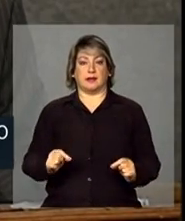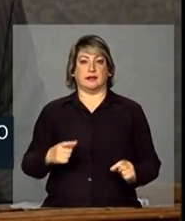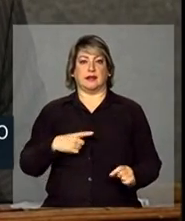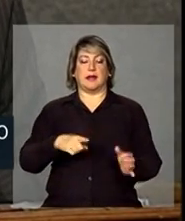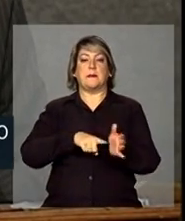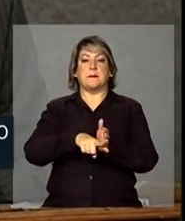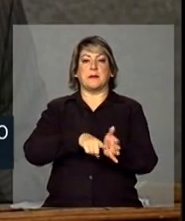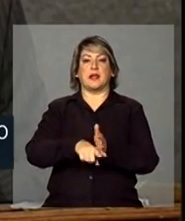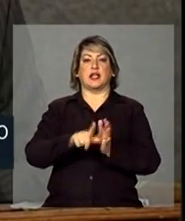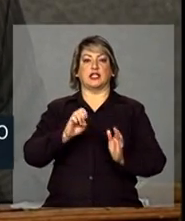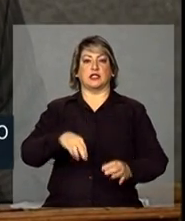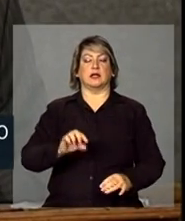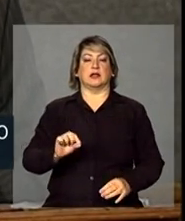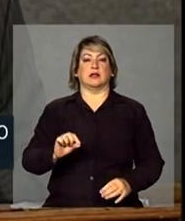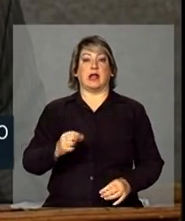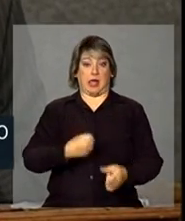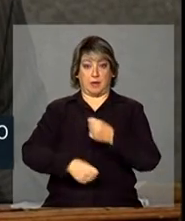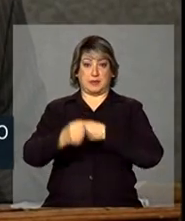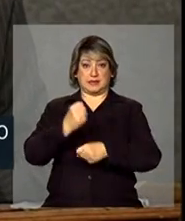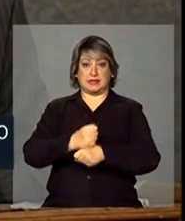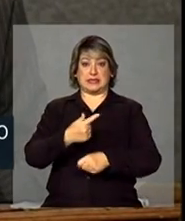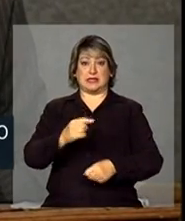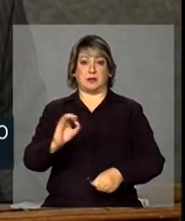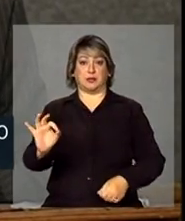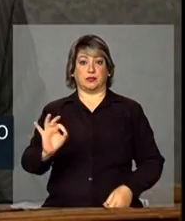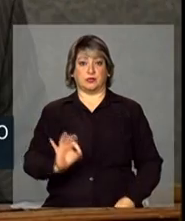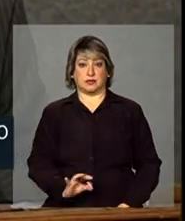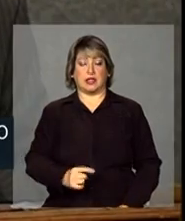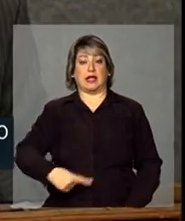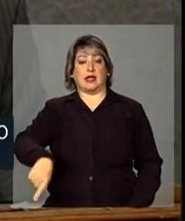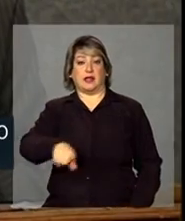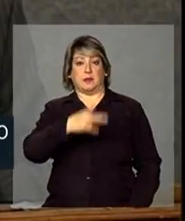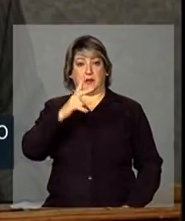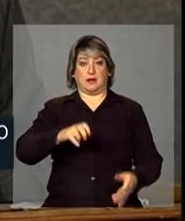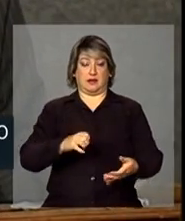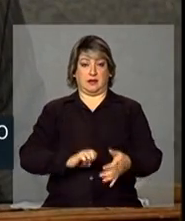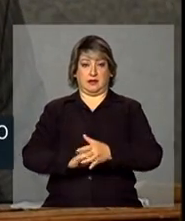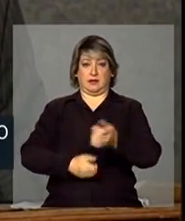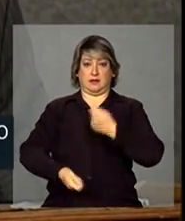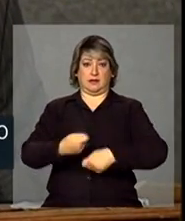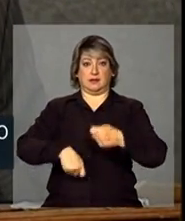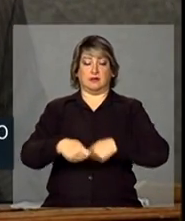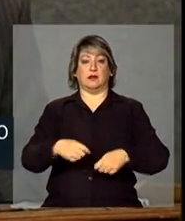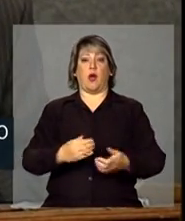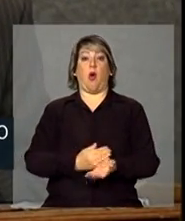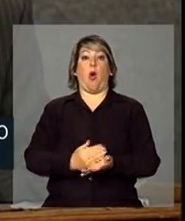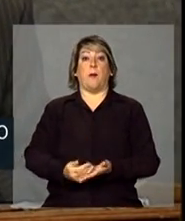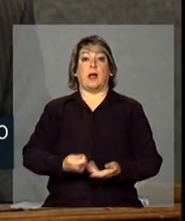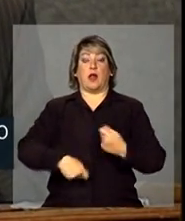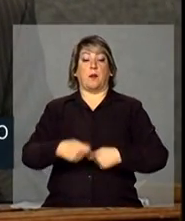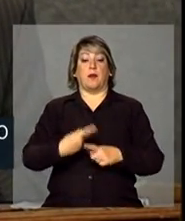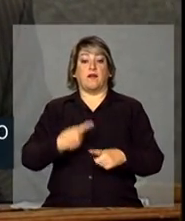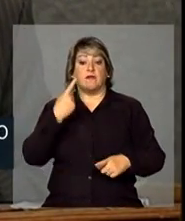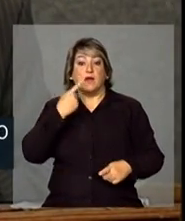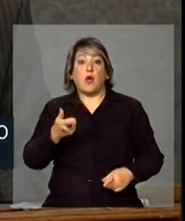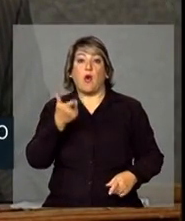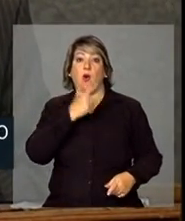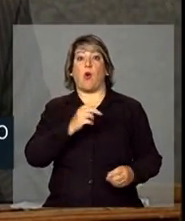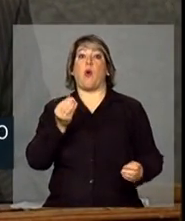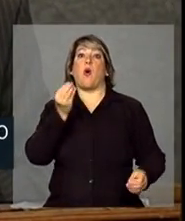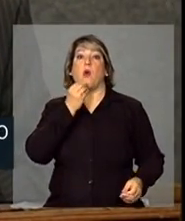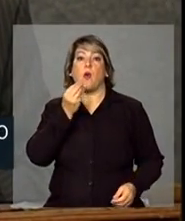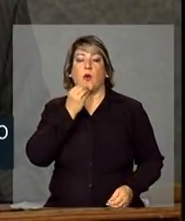GEM, é que, no ano passado, 70% desses empreendedores iniciaram seus negócios porque viram uma oportunidade,